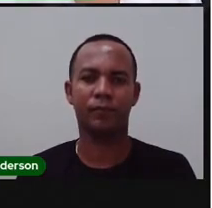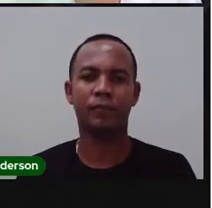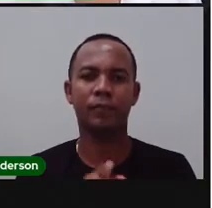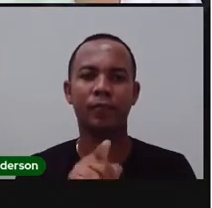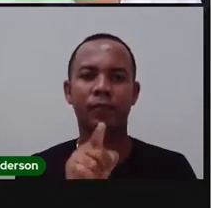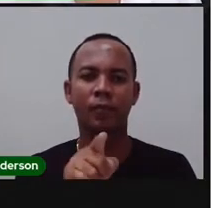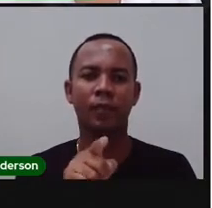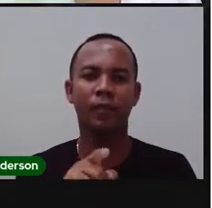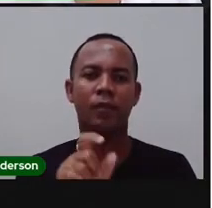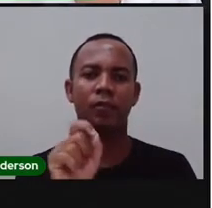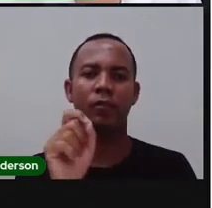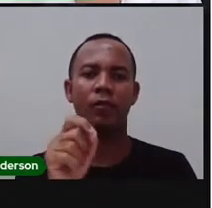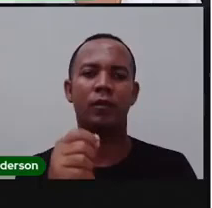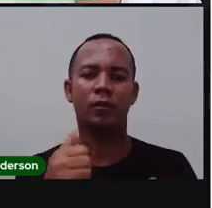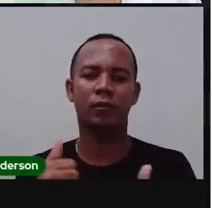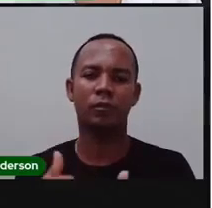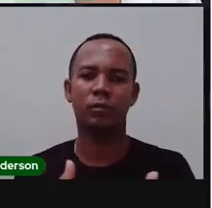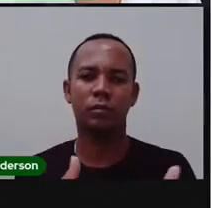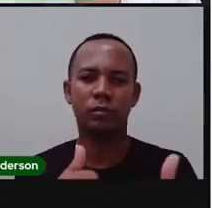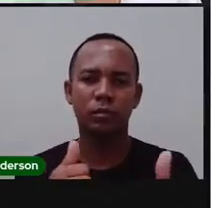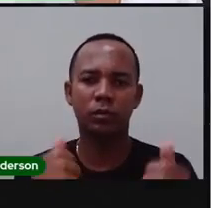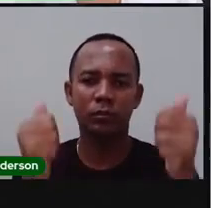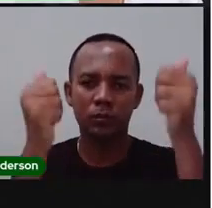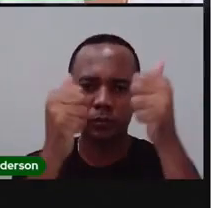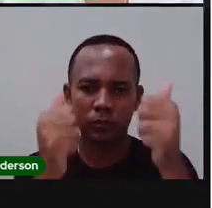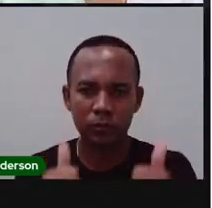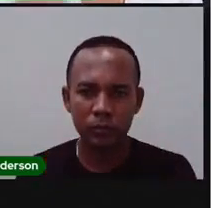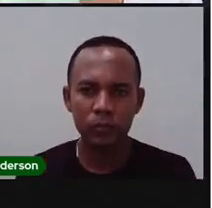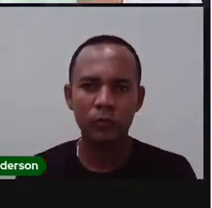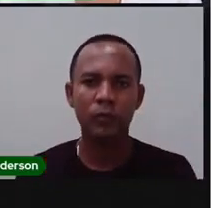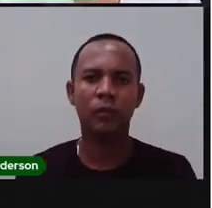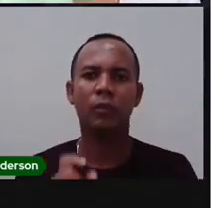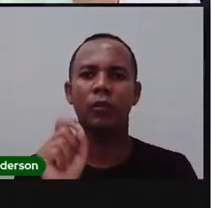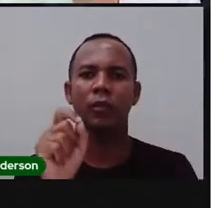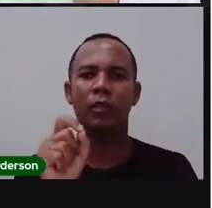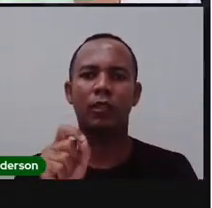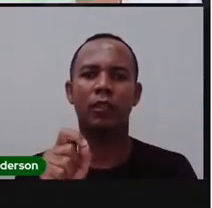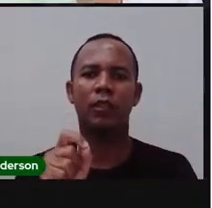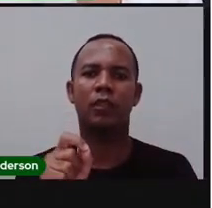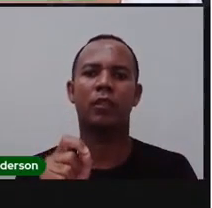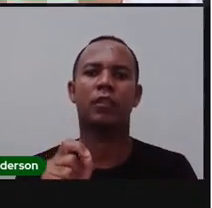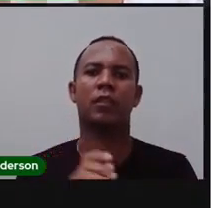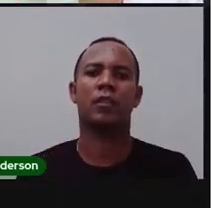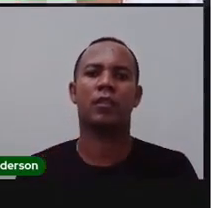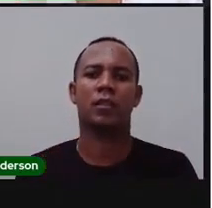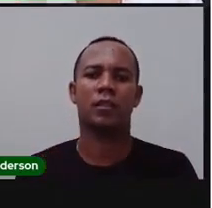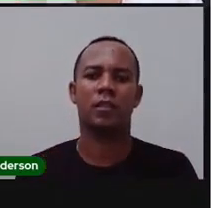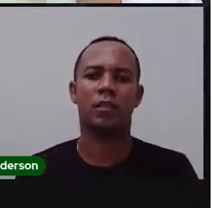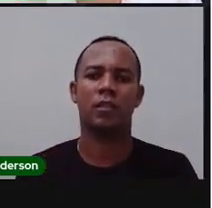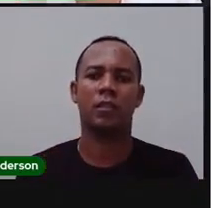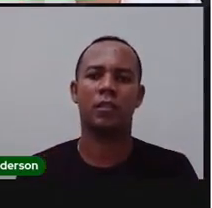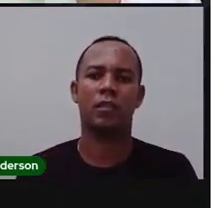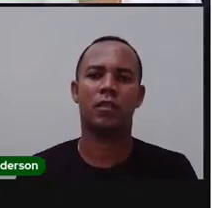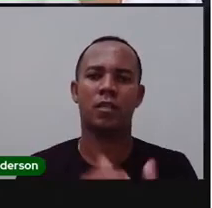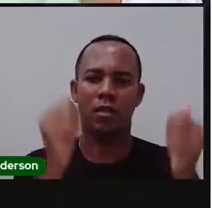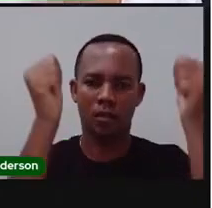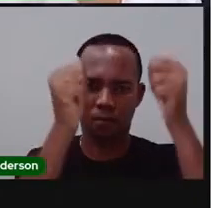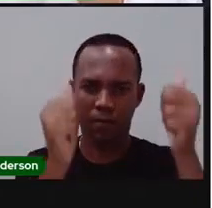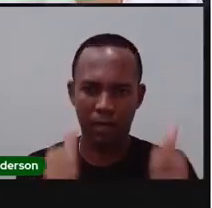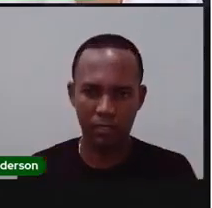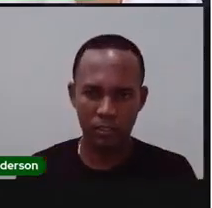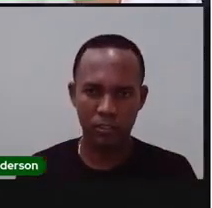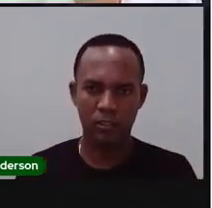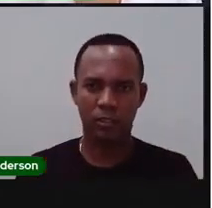Processão de Nossa Senhora Santana. A PRO acabou de falar do Bando Anunciador, que acaba anunciando essa processão,